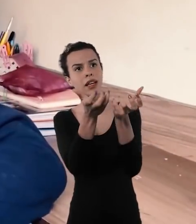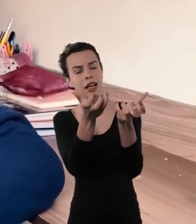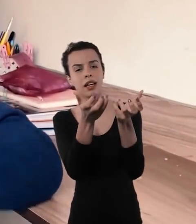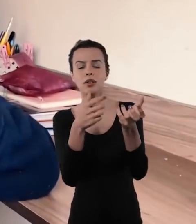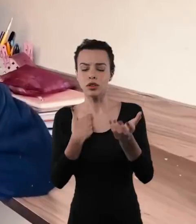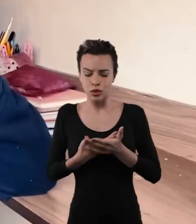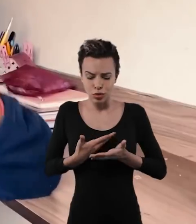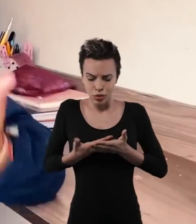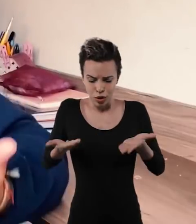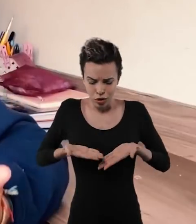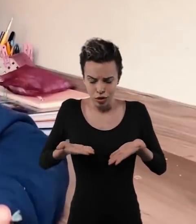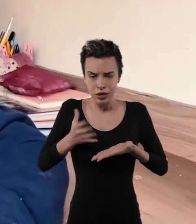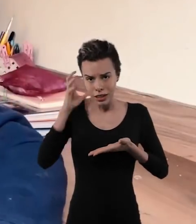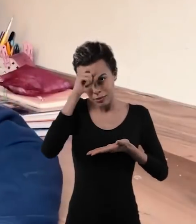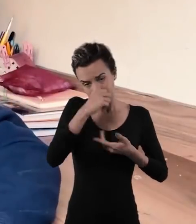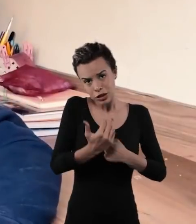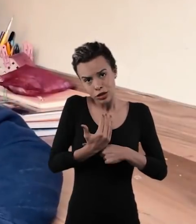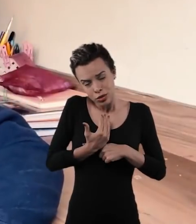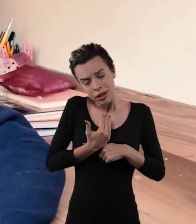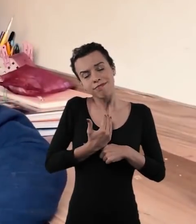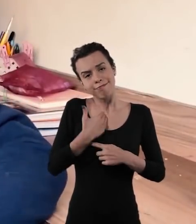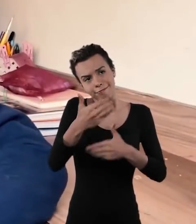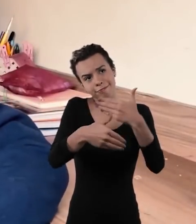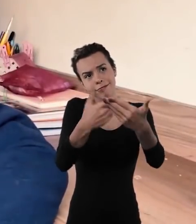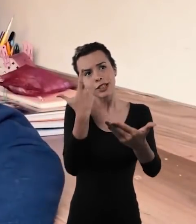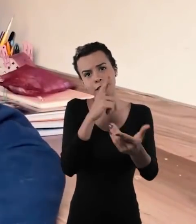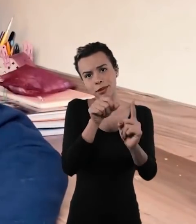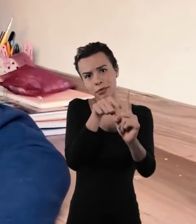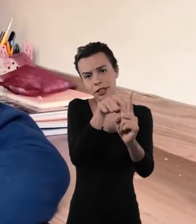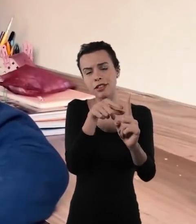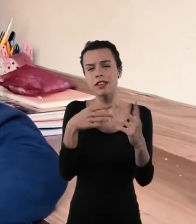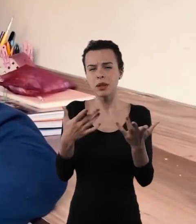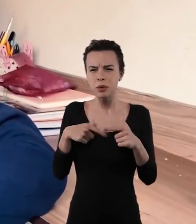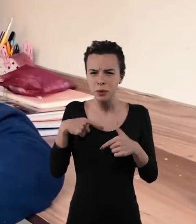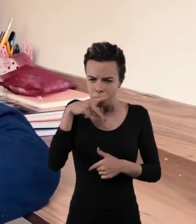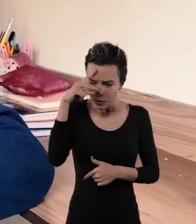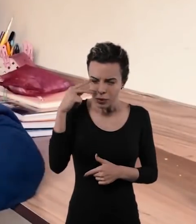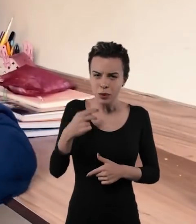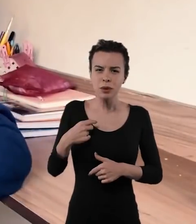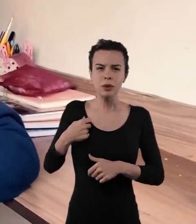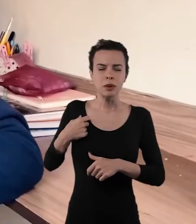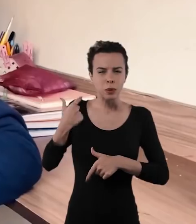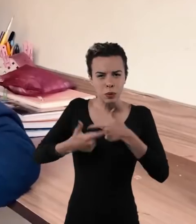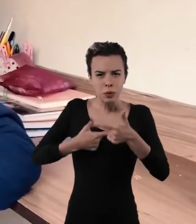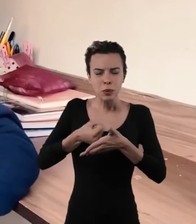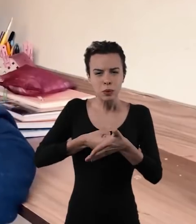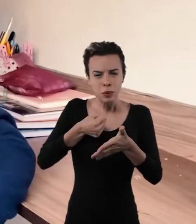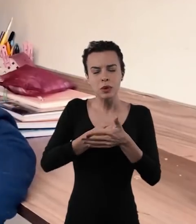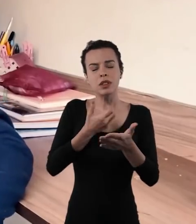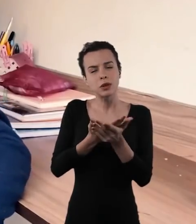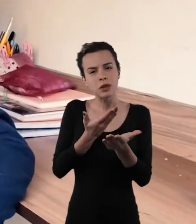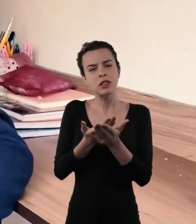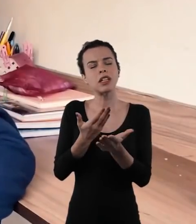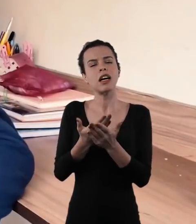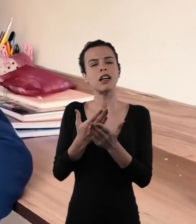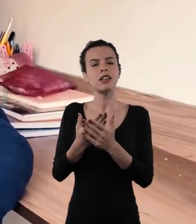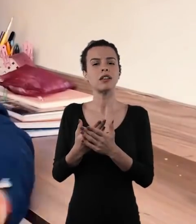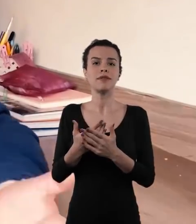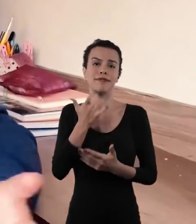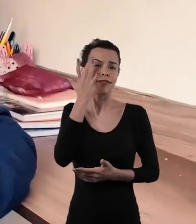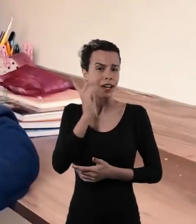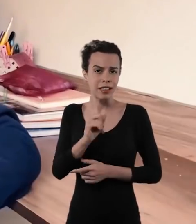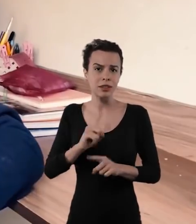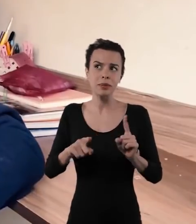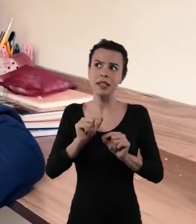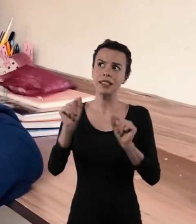eu quero chegar e quanto que esse estudo pode me ajudar lá na frente, então é ralar e fazer com que isso seja o mais legal possível, mesmo não sendo, tem que